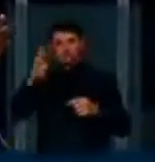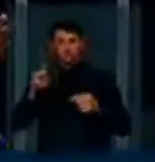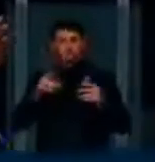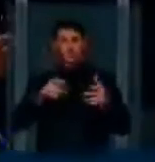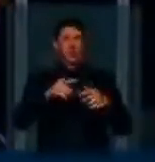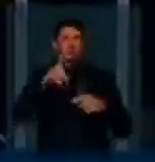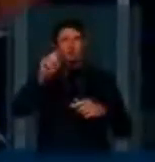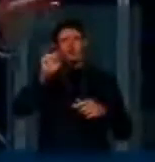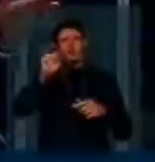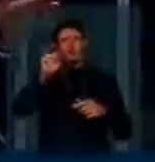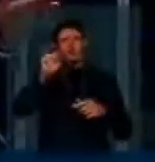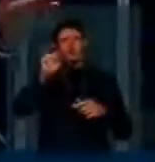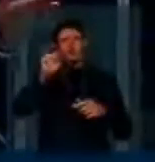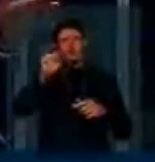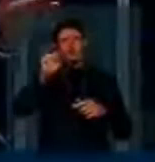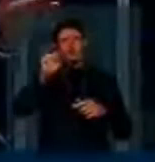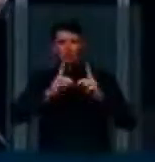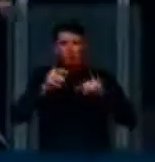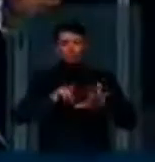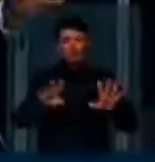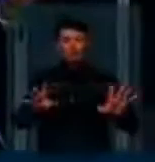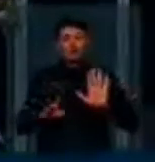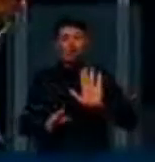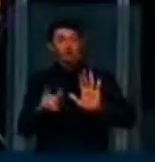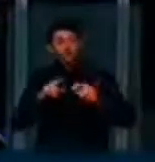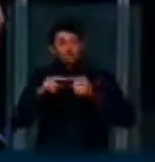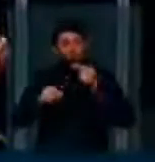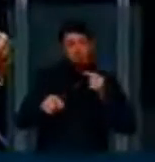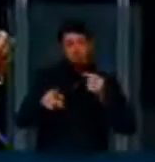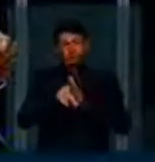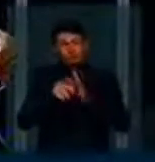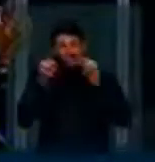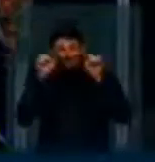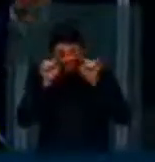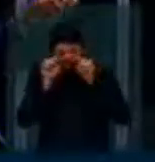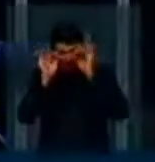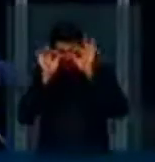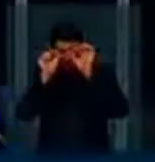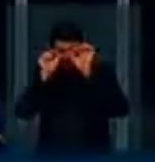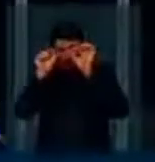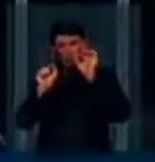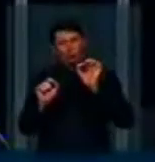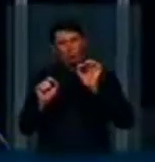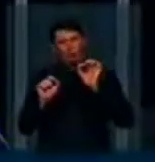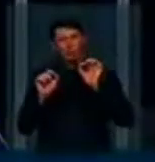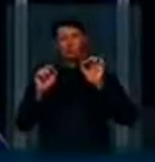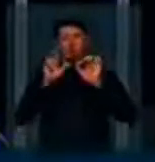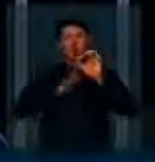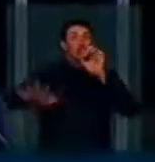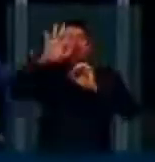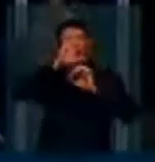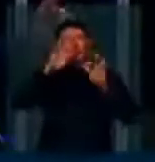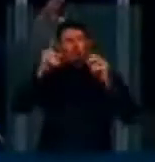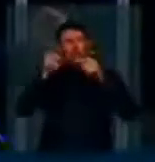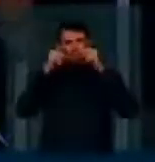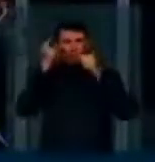de data centers. Vamos dialogar sobre isso. Mas, ainda que haja uma divergência no voto neste ponto, não coloquemos em risco a neutralidade da rede por